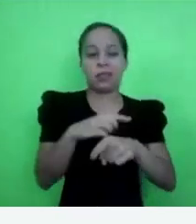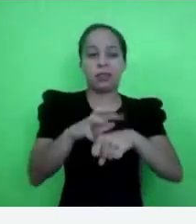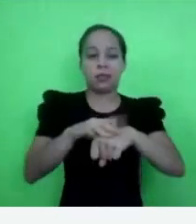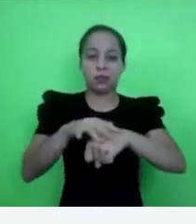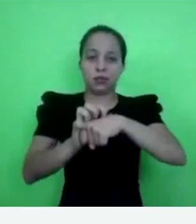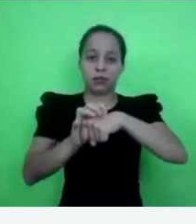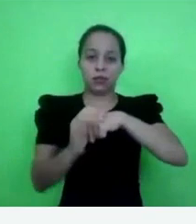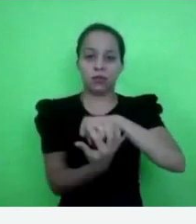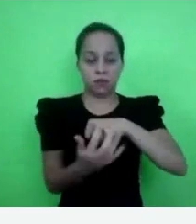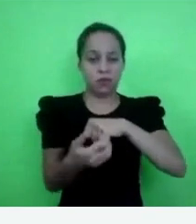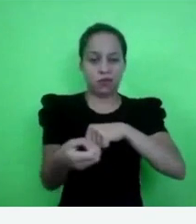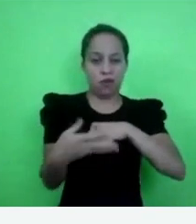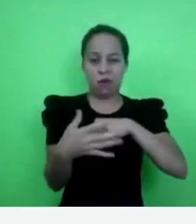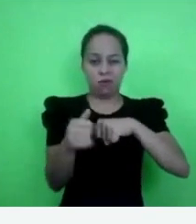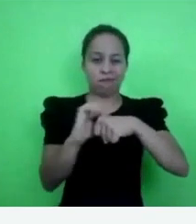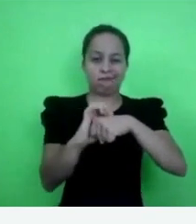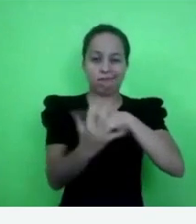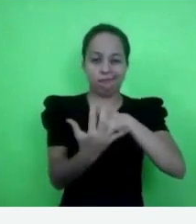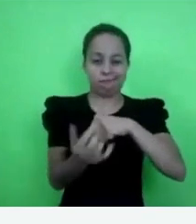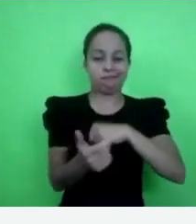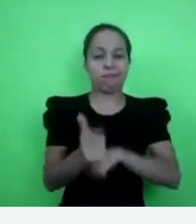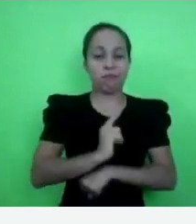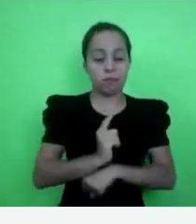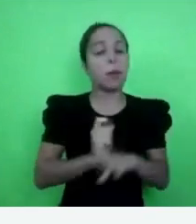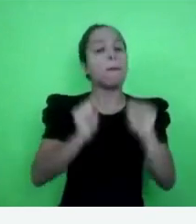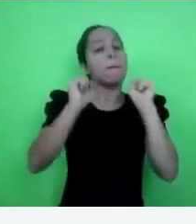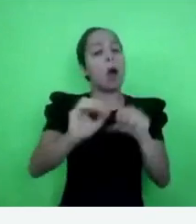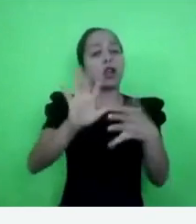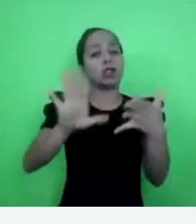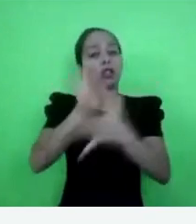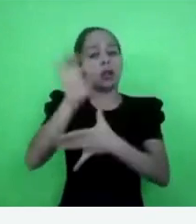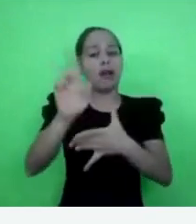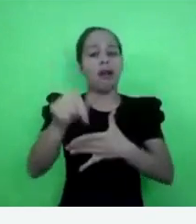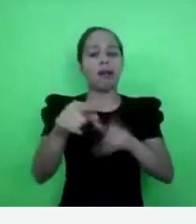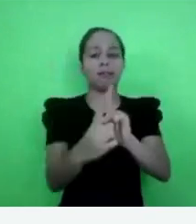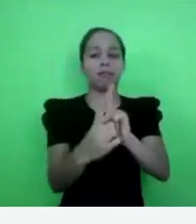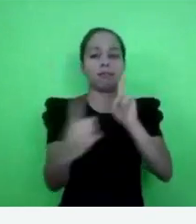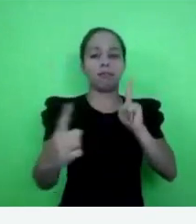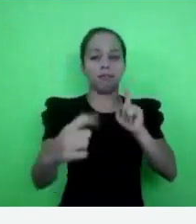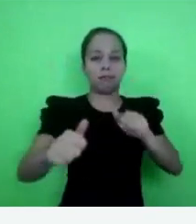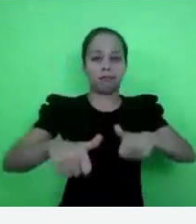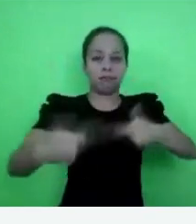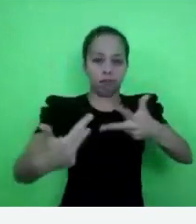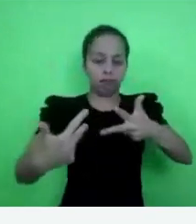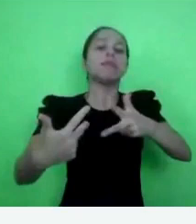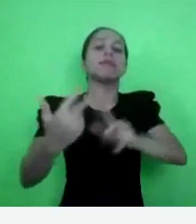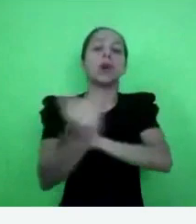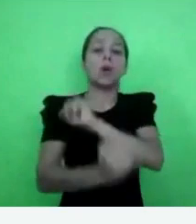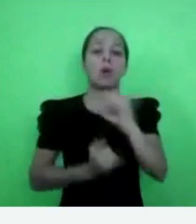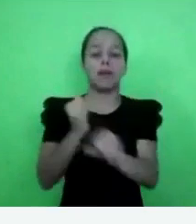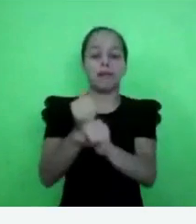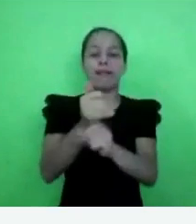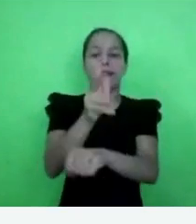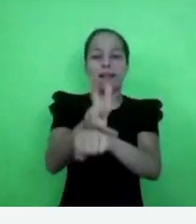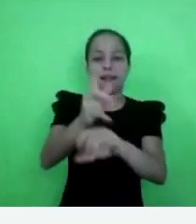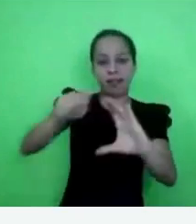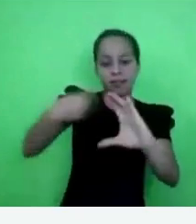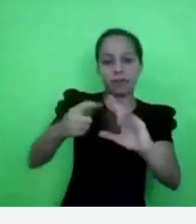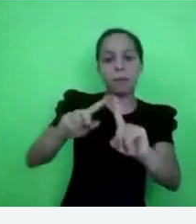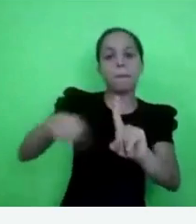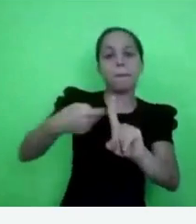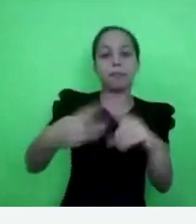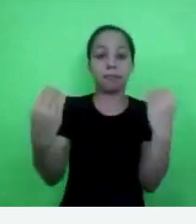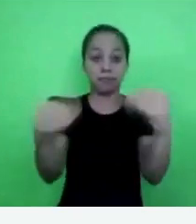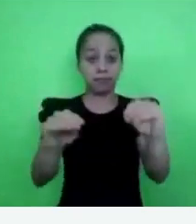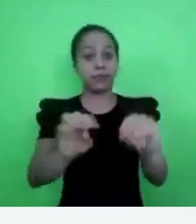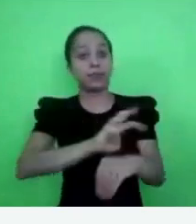pandemia causada pelo novo coronavírus, o sorteio poderá ser realizado de forma online, sendo gravado e disponibilizado